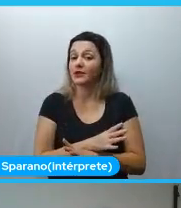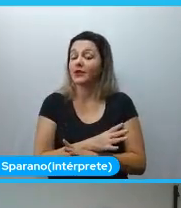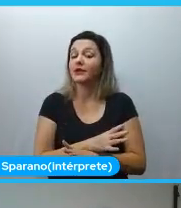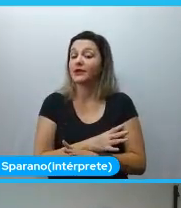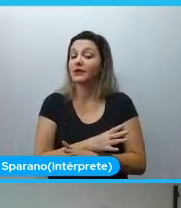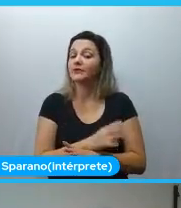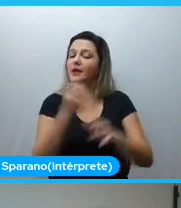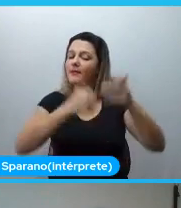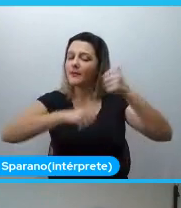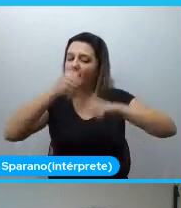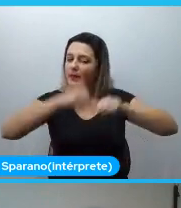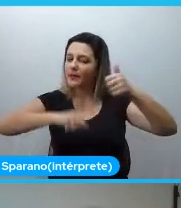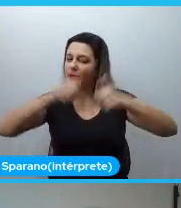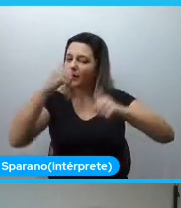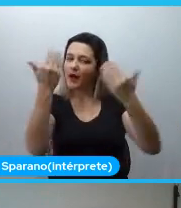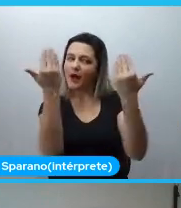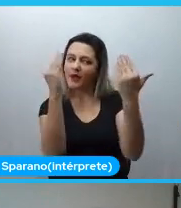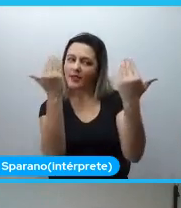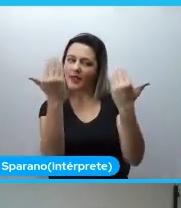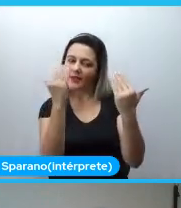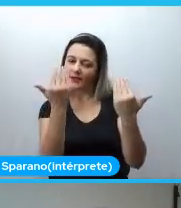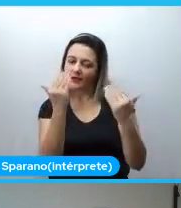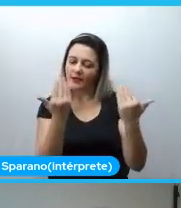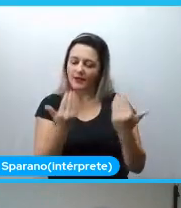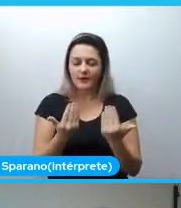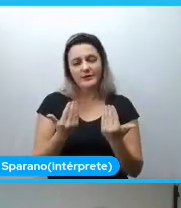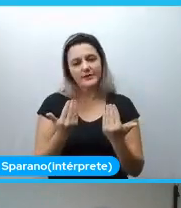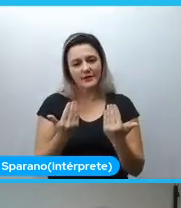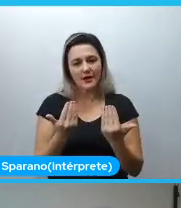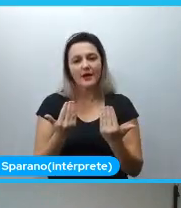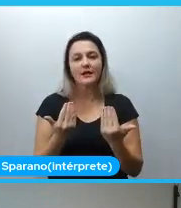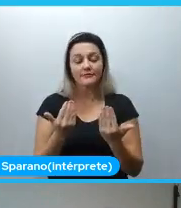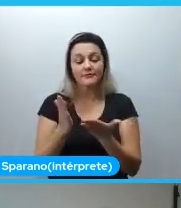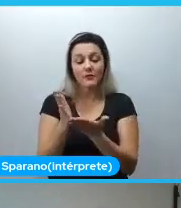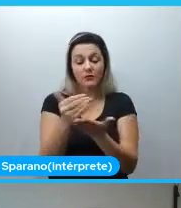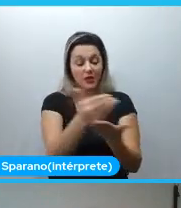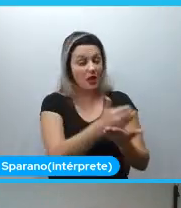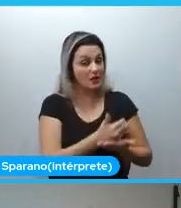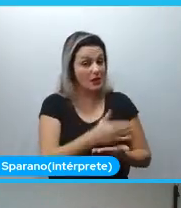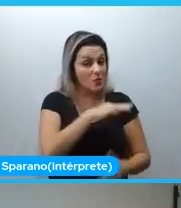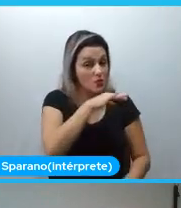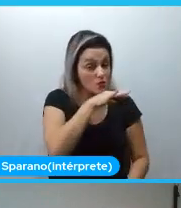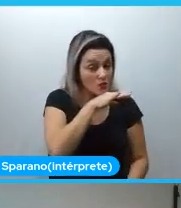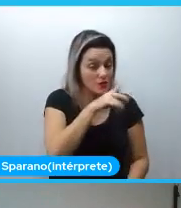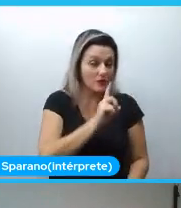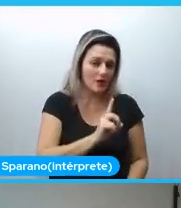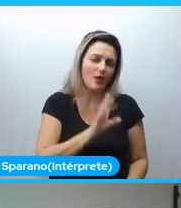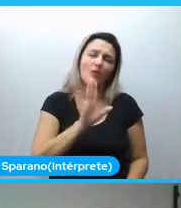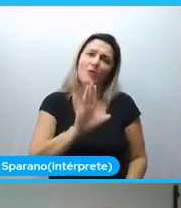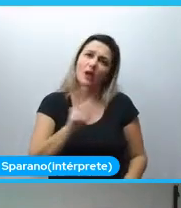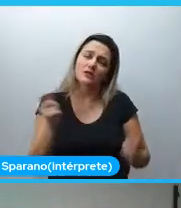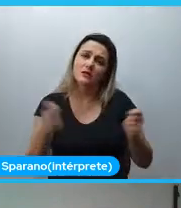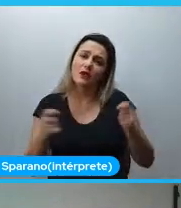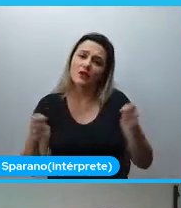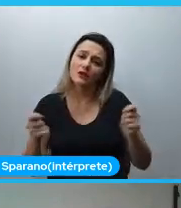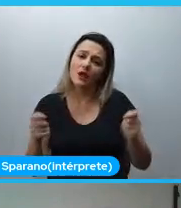analisar os dados. Isso é ruim? Não. Ainda é usado? É. É ruim usar? Também não.